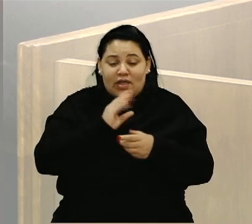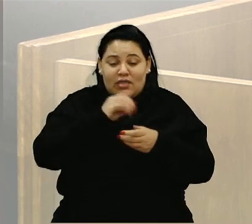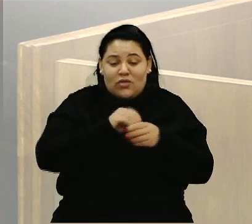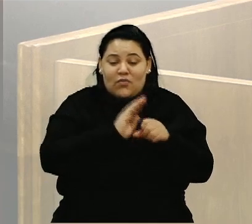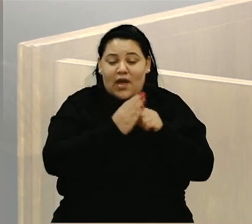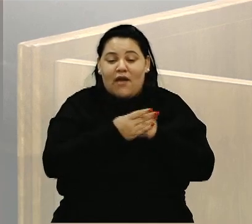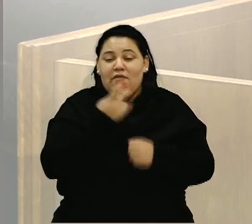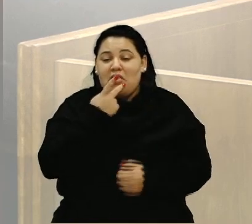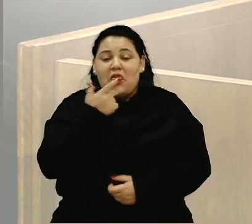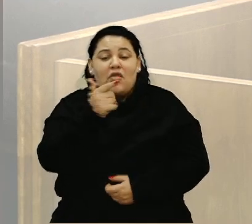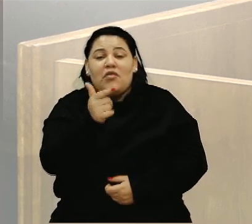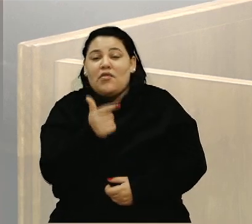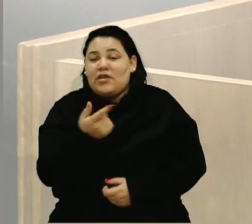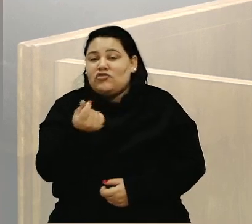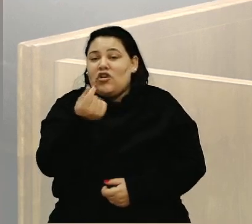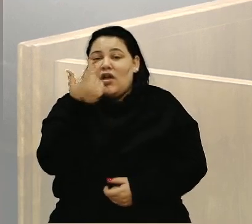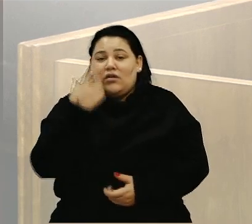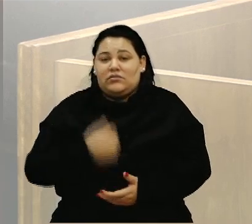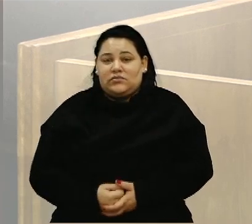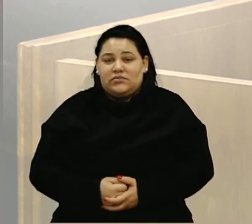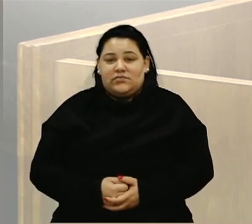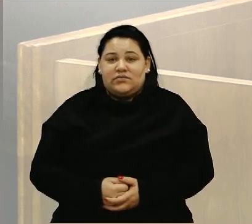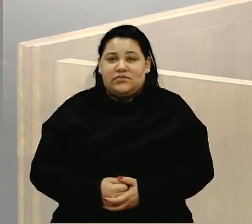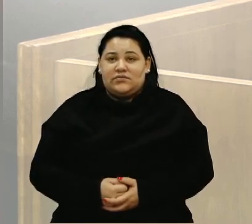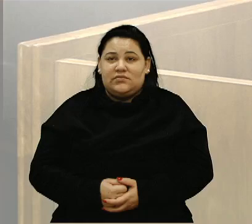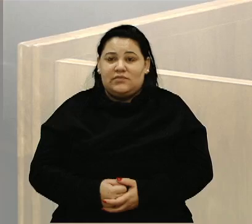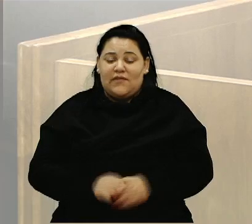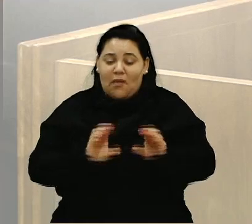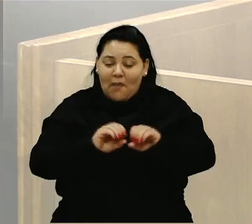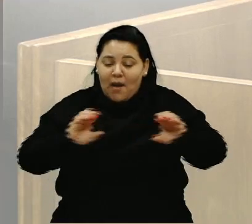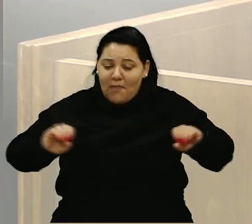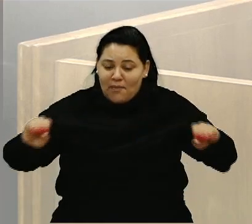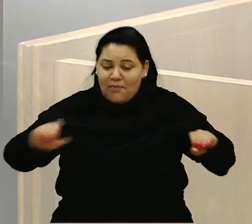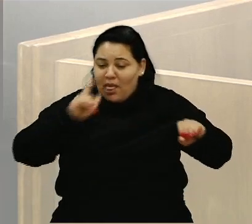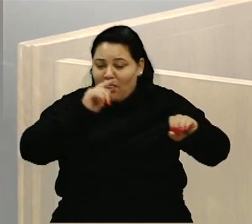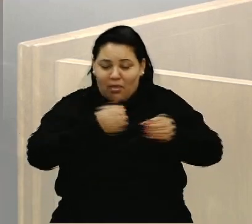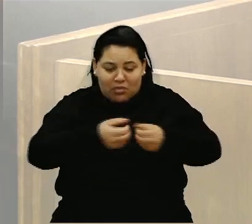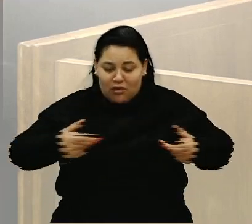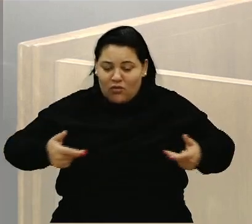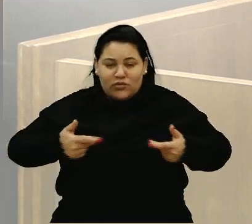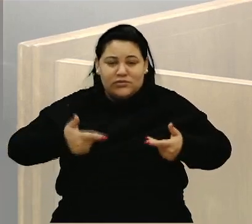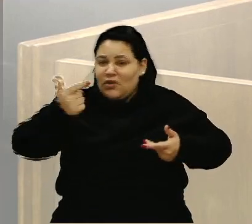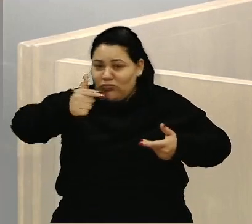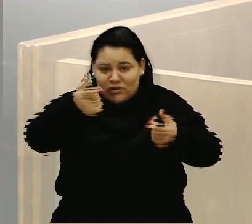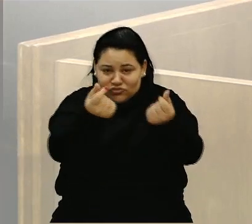E aí, para o saneamento, também não tem dinheiro? Então, eu quero dizer o seguinte, ó.